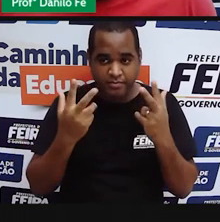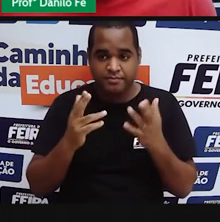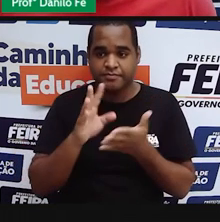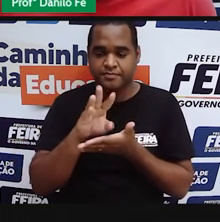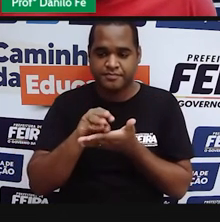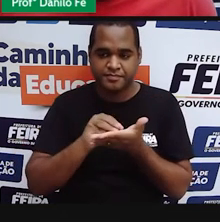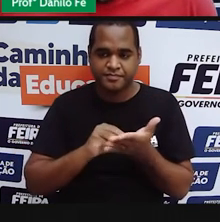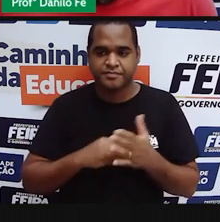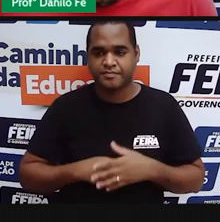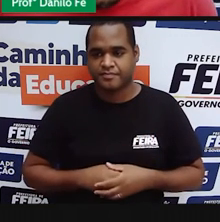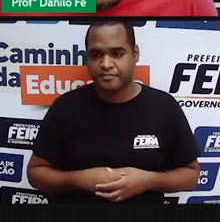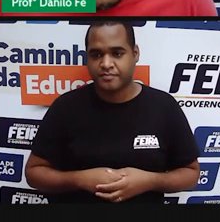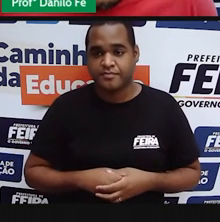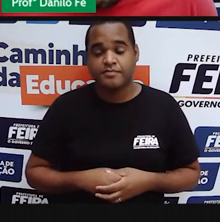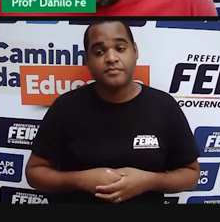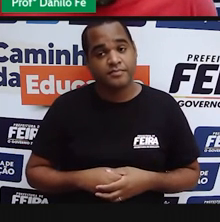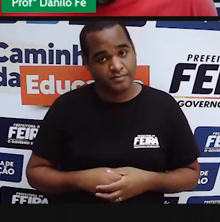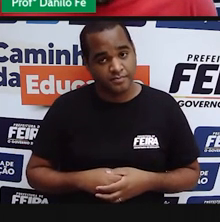seu governo.